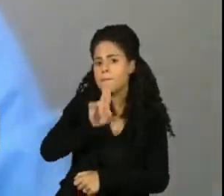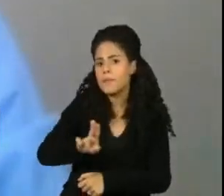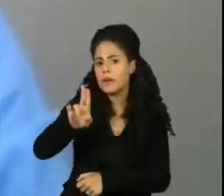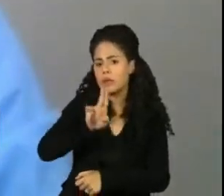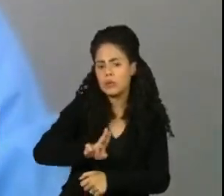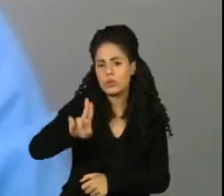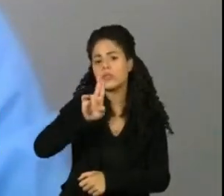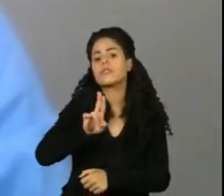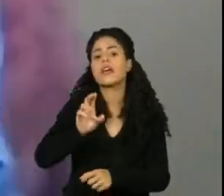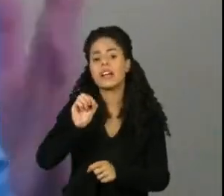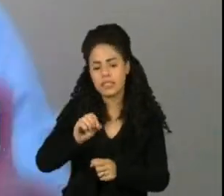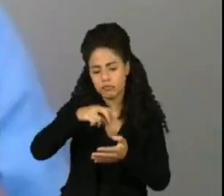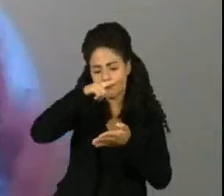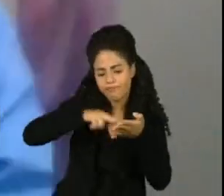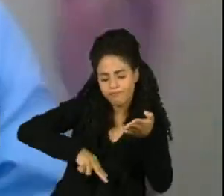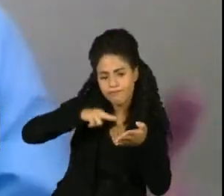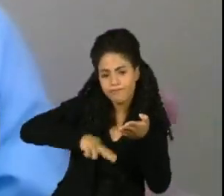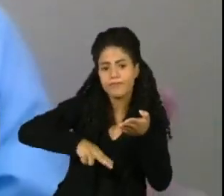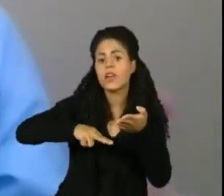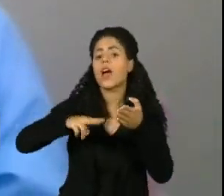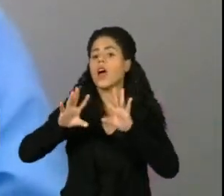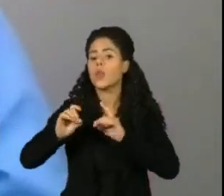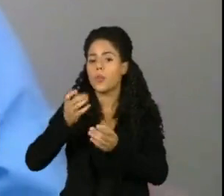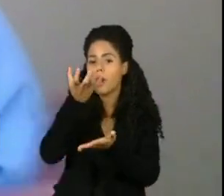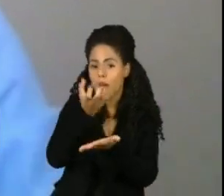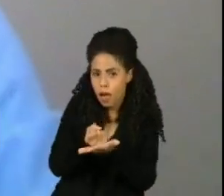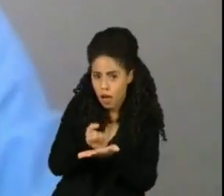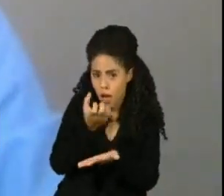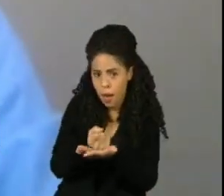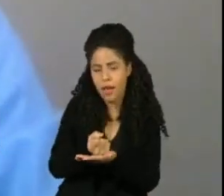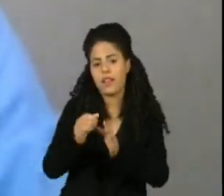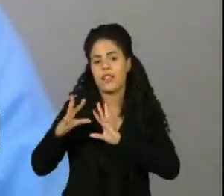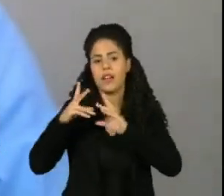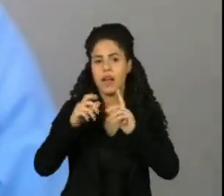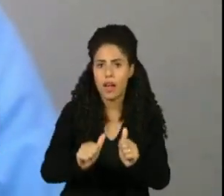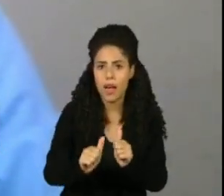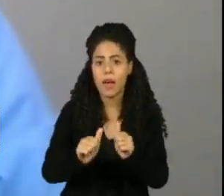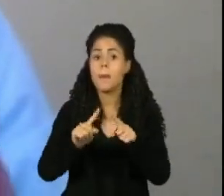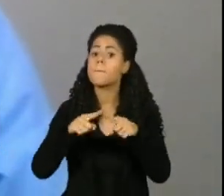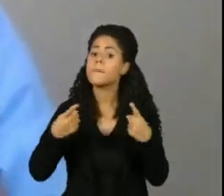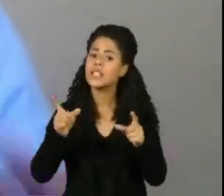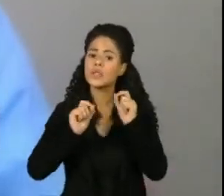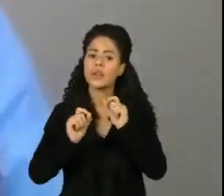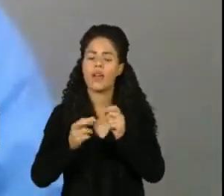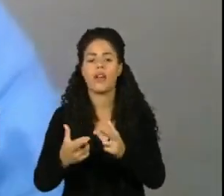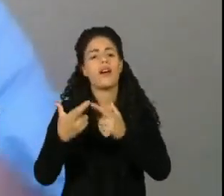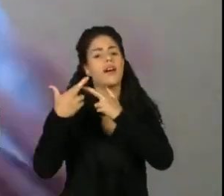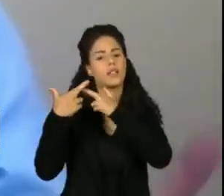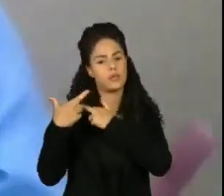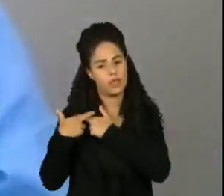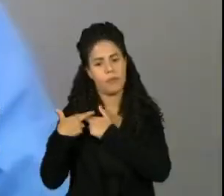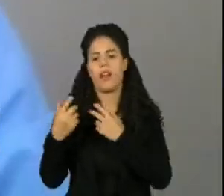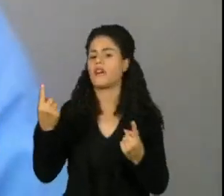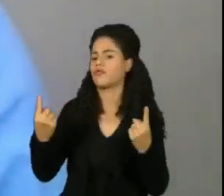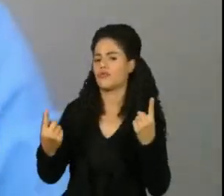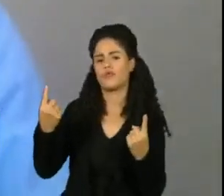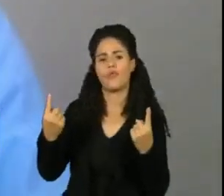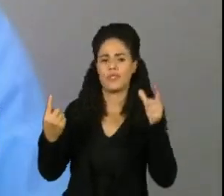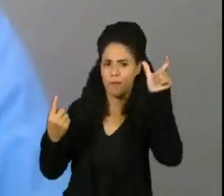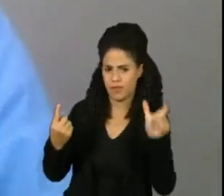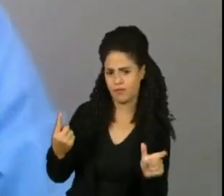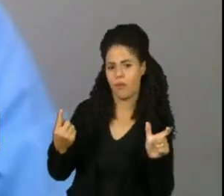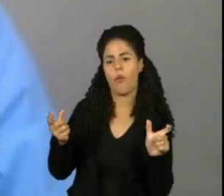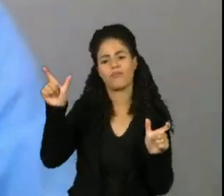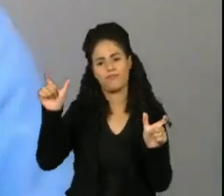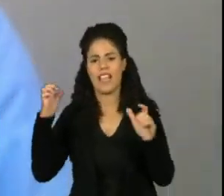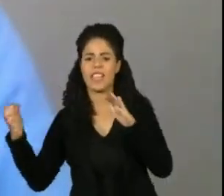de segurança da informação. Então, eu creio que isso comece pela empresa e termine no usuário final. Mas, é claro, o usuário final não pode deixar isso a Deus dará. Ele também tem que